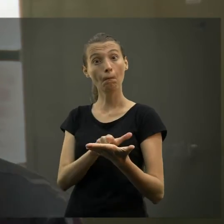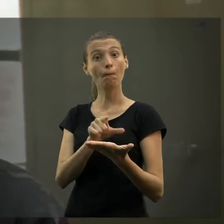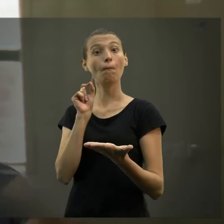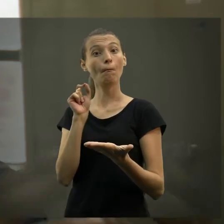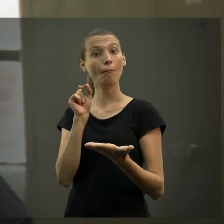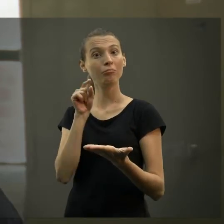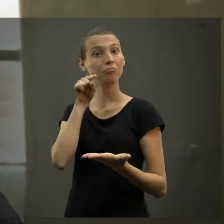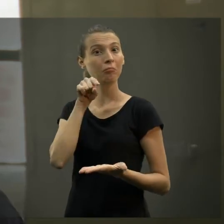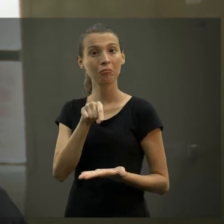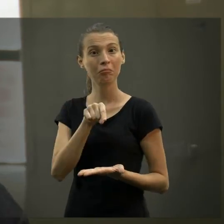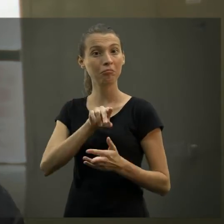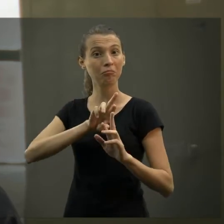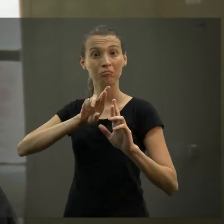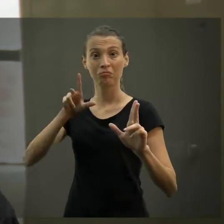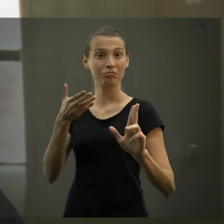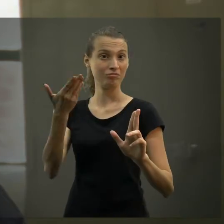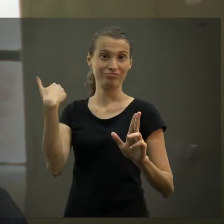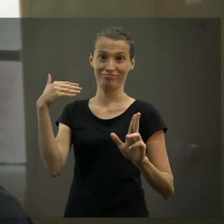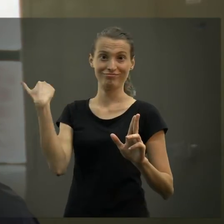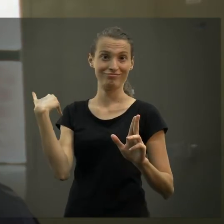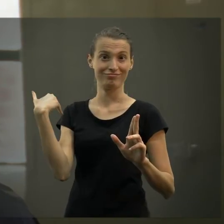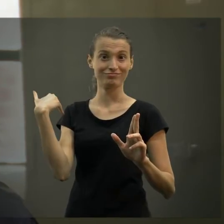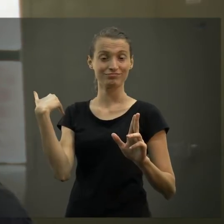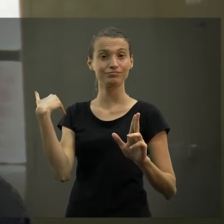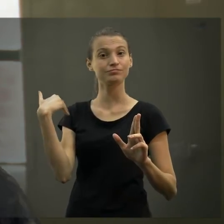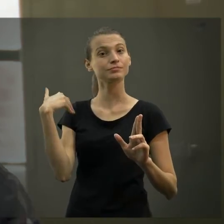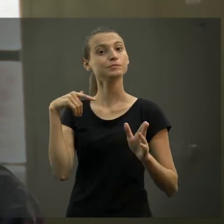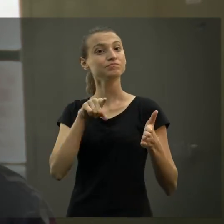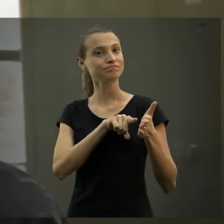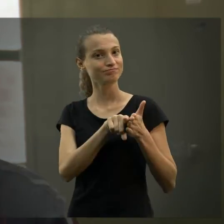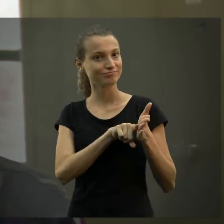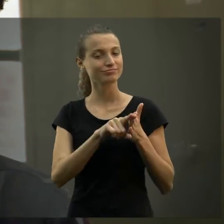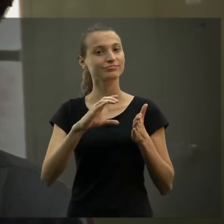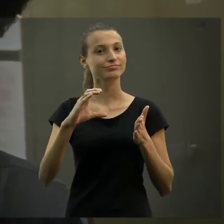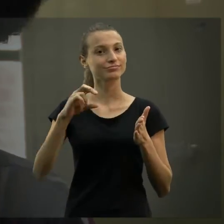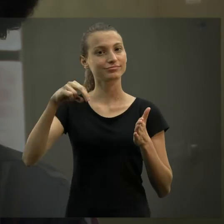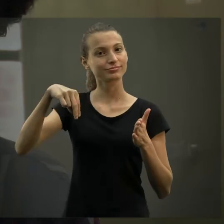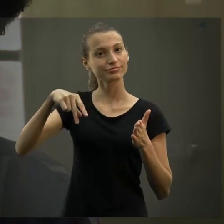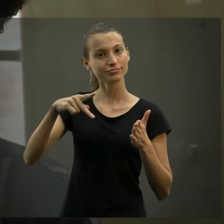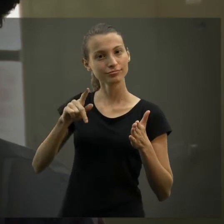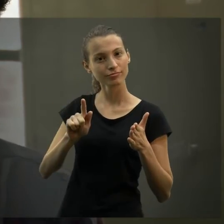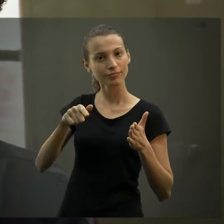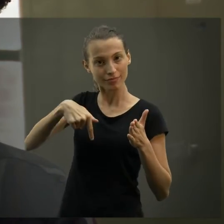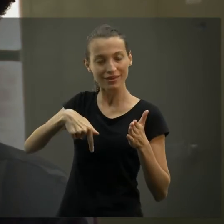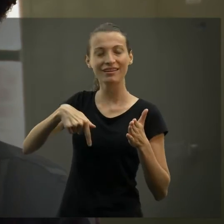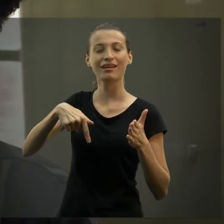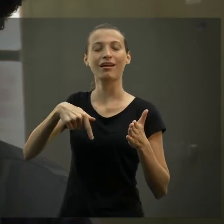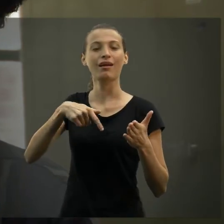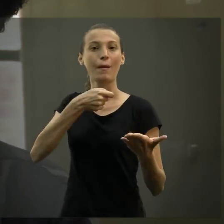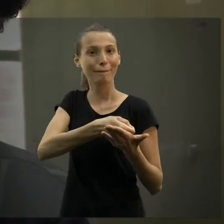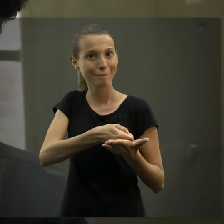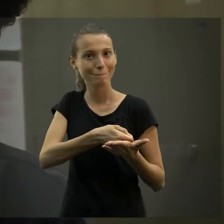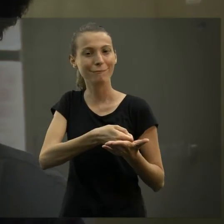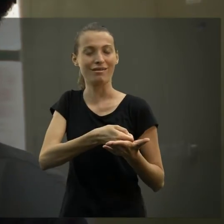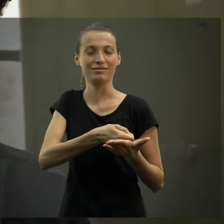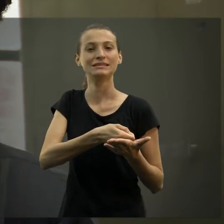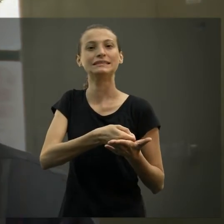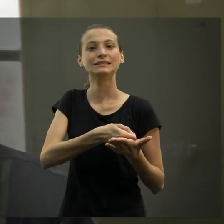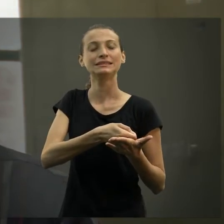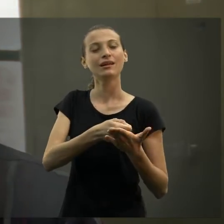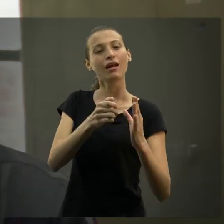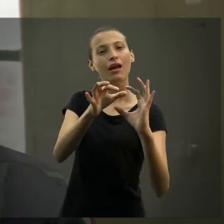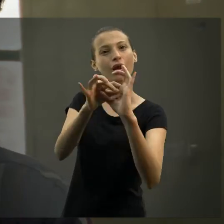engenheiro. Algo que a gente não via há alguns anos atrás. Essa pesquisa foi financiada pelo CNPq